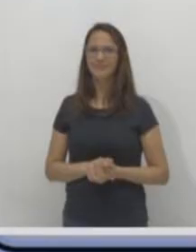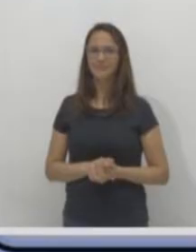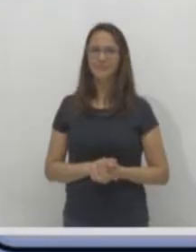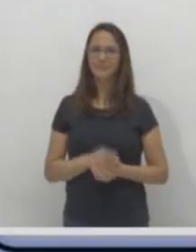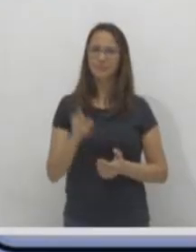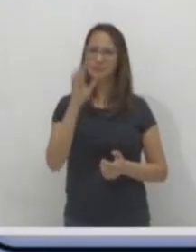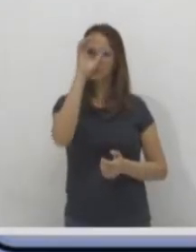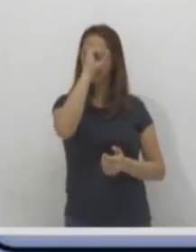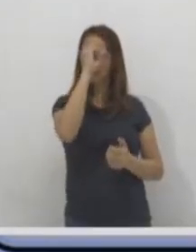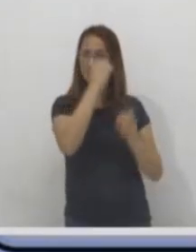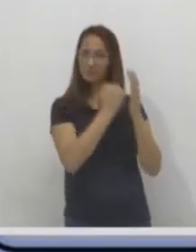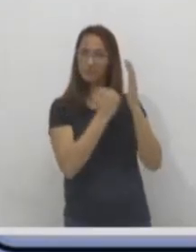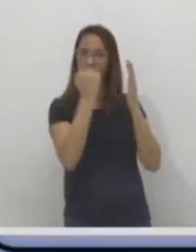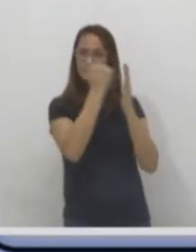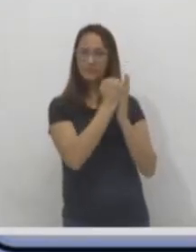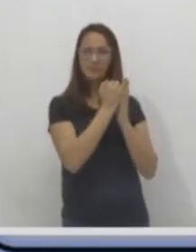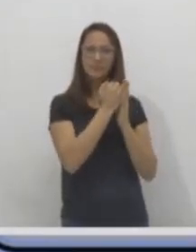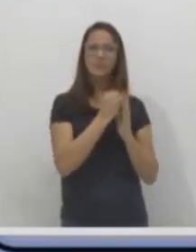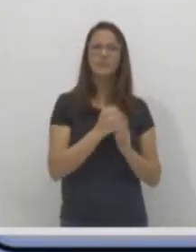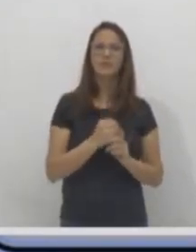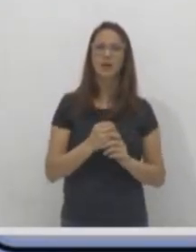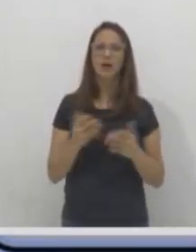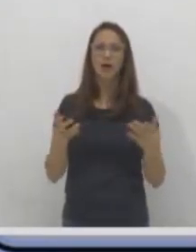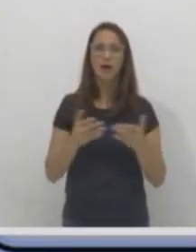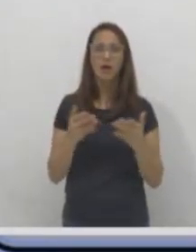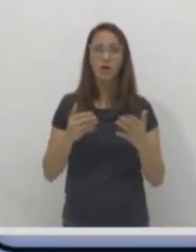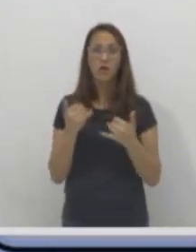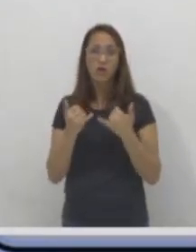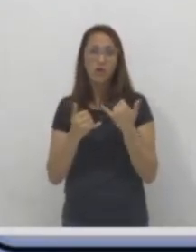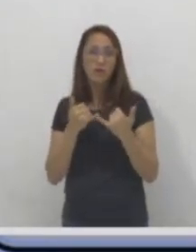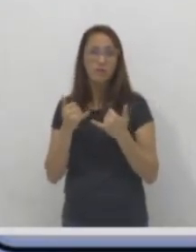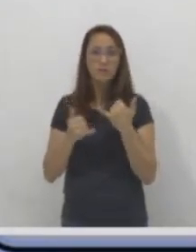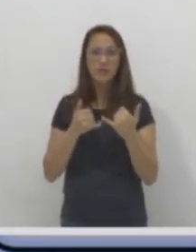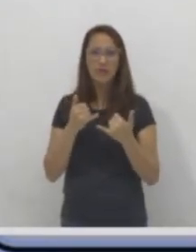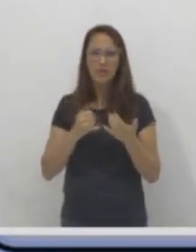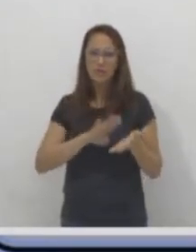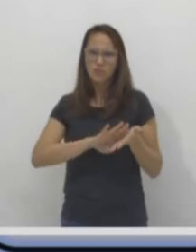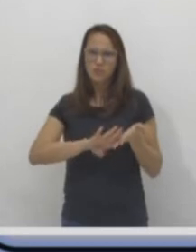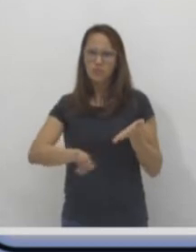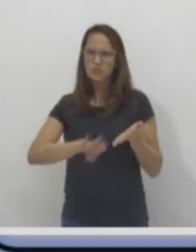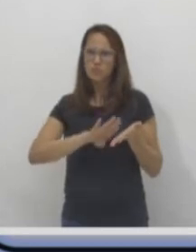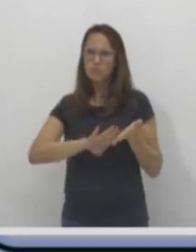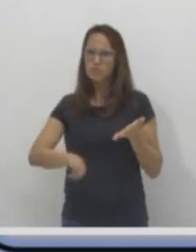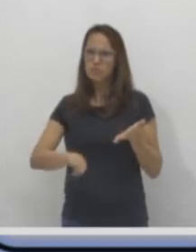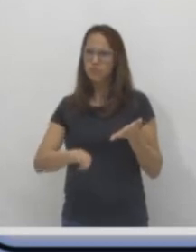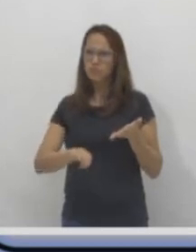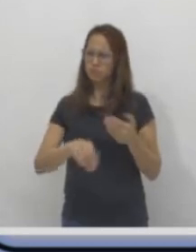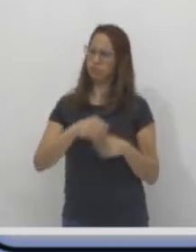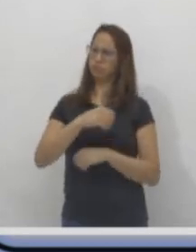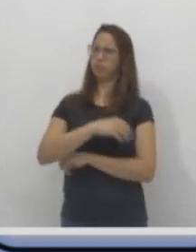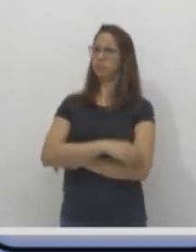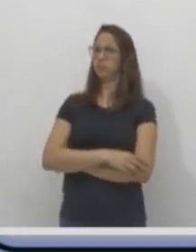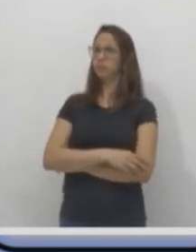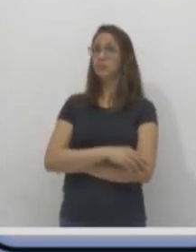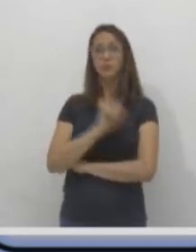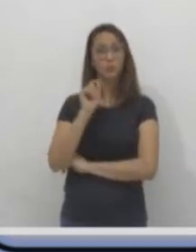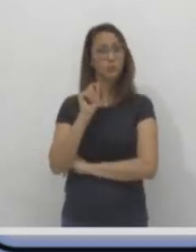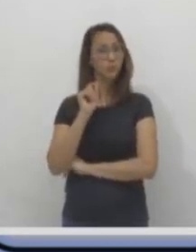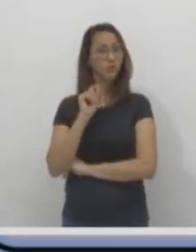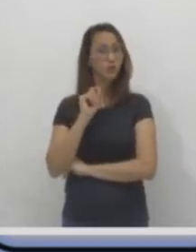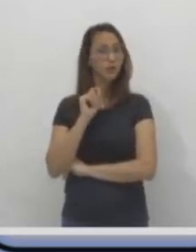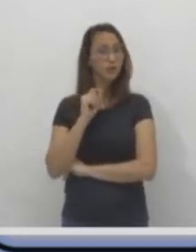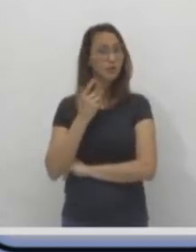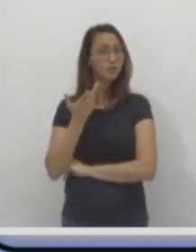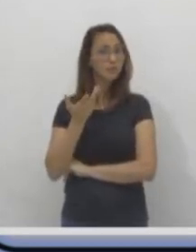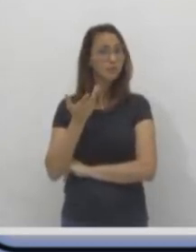pouco mais. Vamos aprender. Vamos fazer agora o jogo da sobra. Tá? O que é o jogo da sobra? É